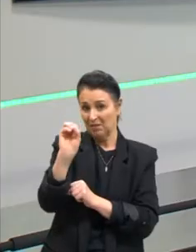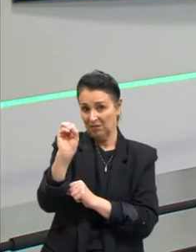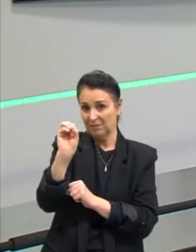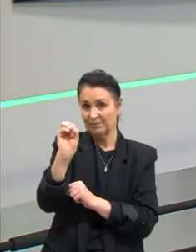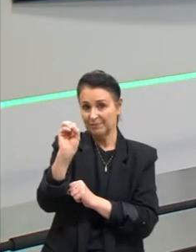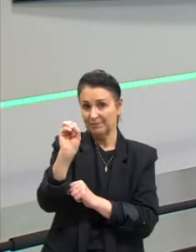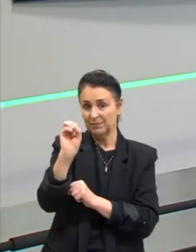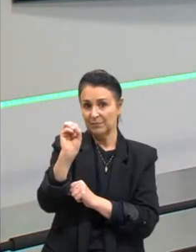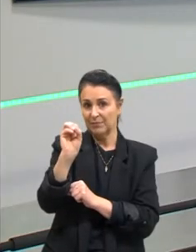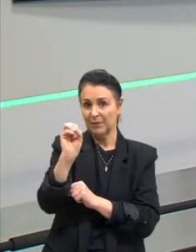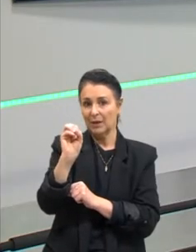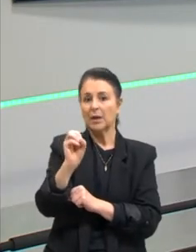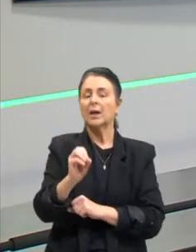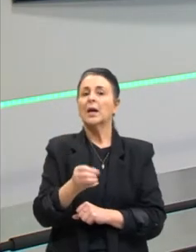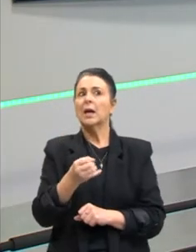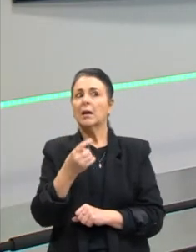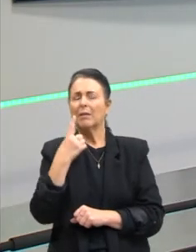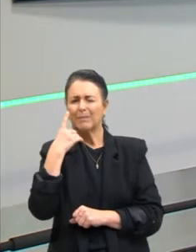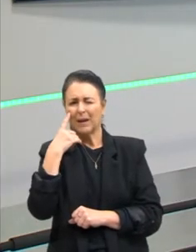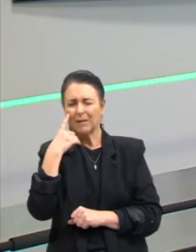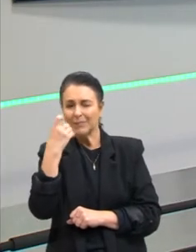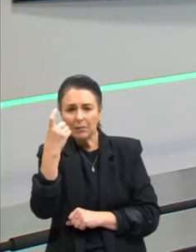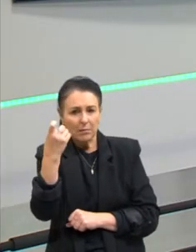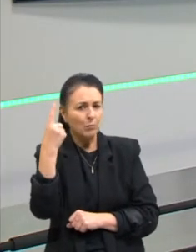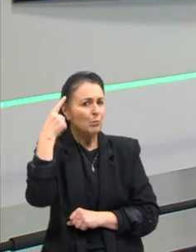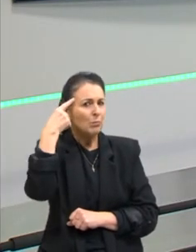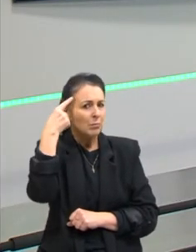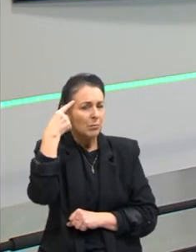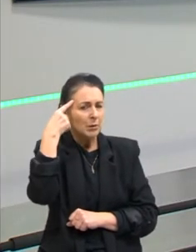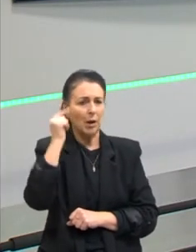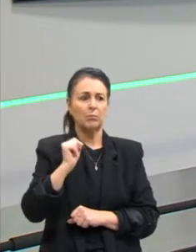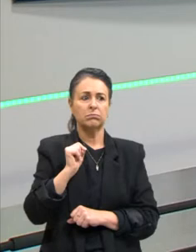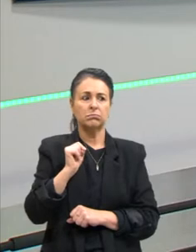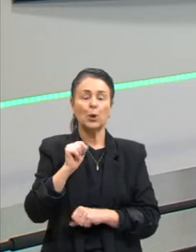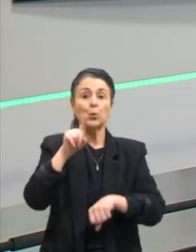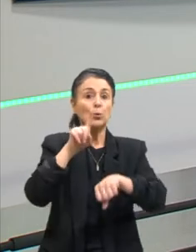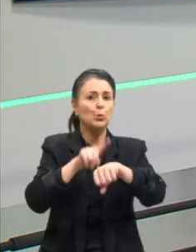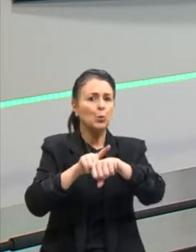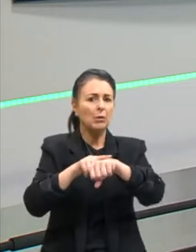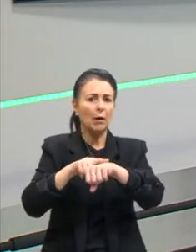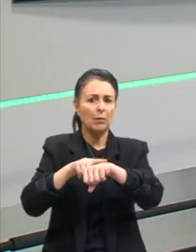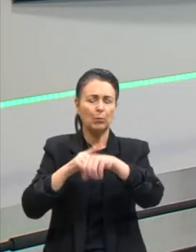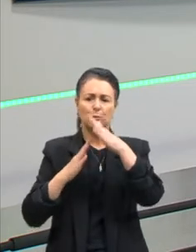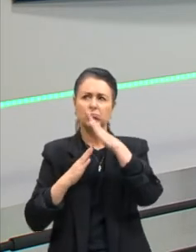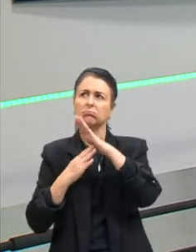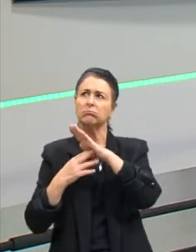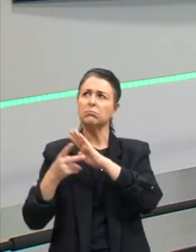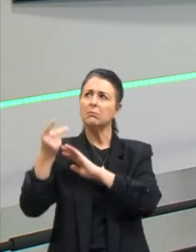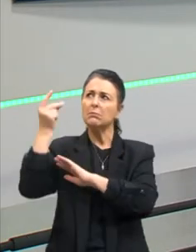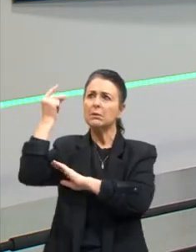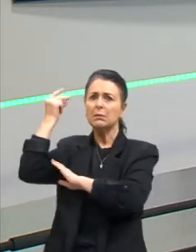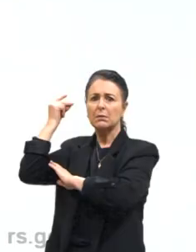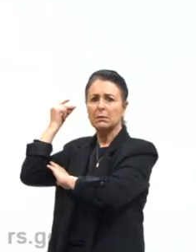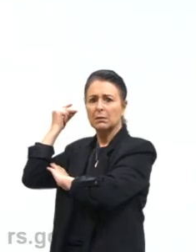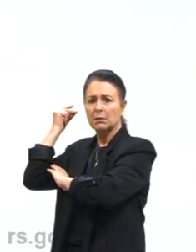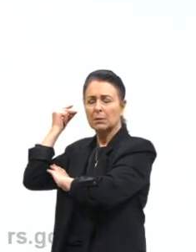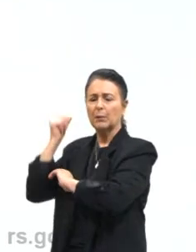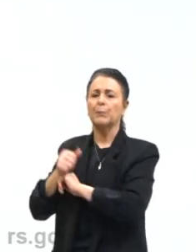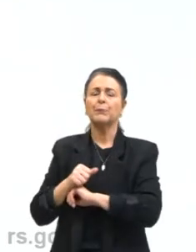aqui para vocês, para a gente pensar essa coisa do tempo. 1830, Paris,